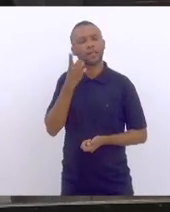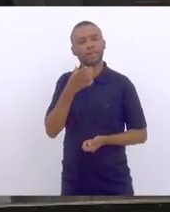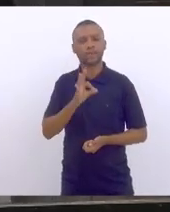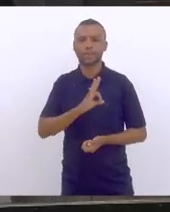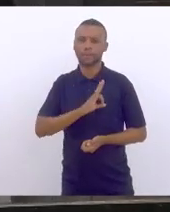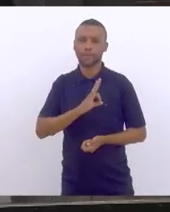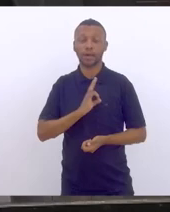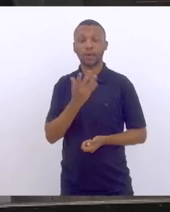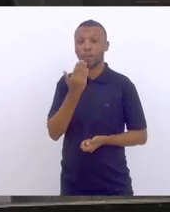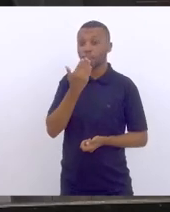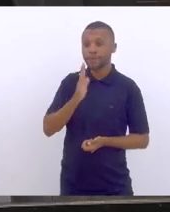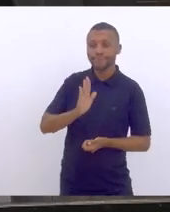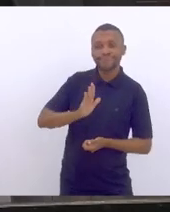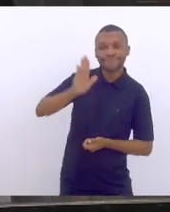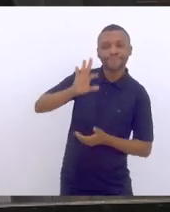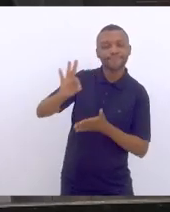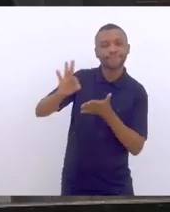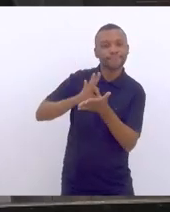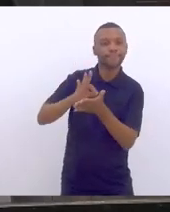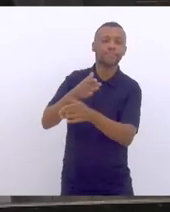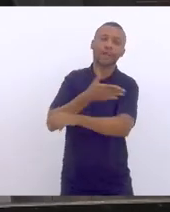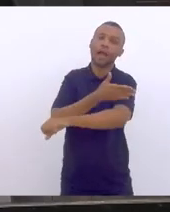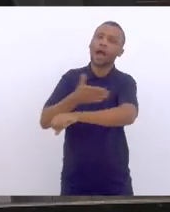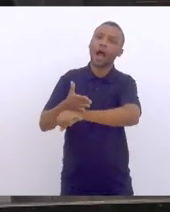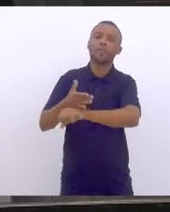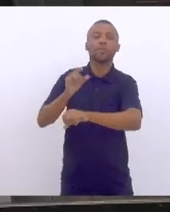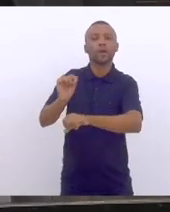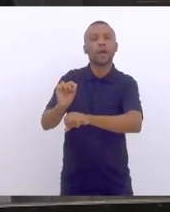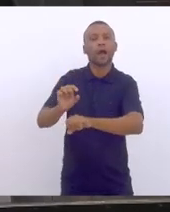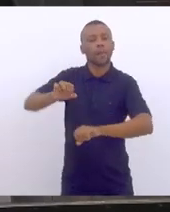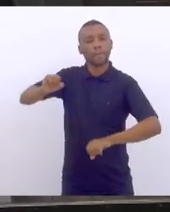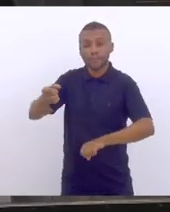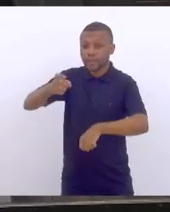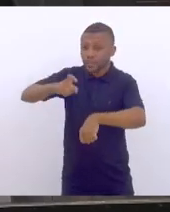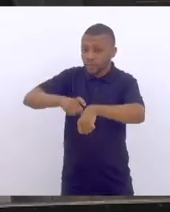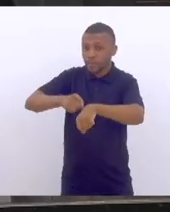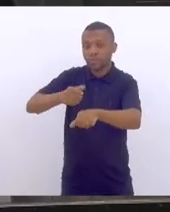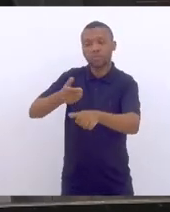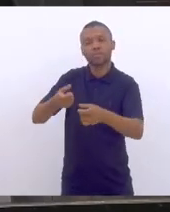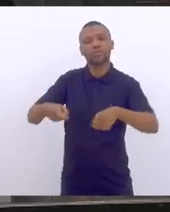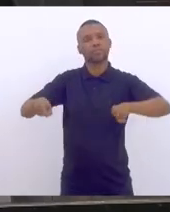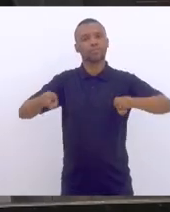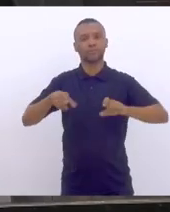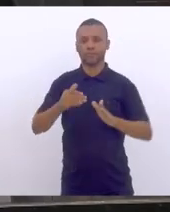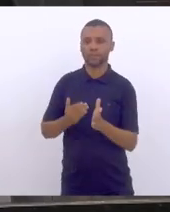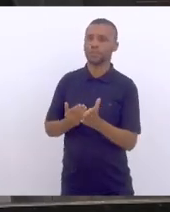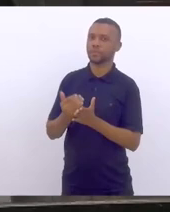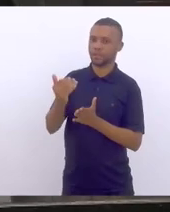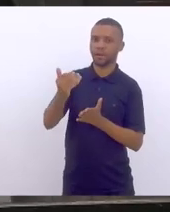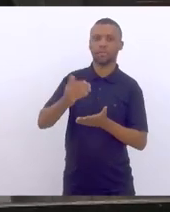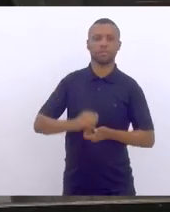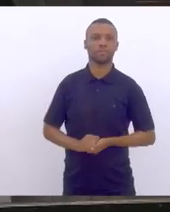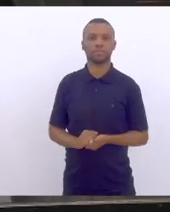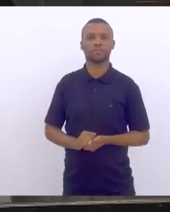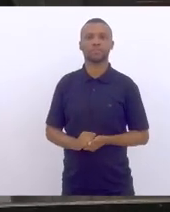me inscrevi como de hábito no expediente inicial de hoje para